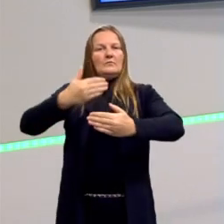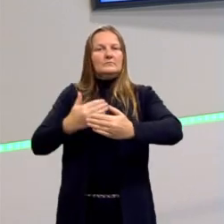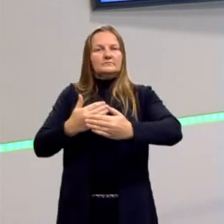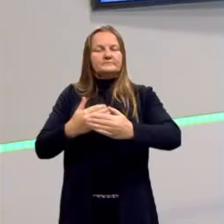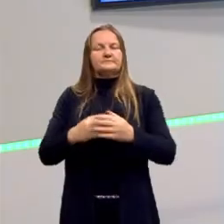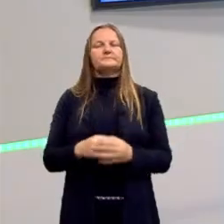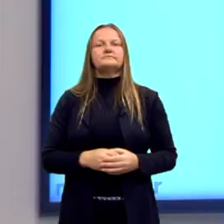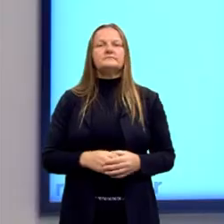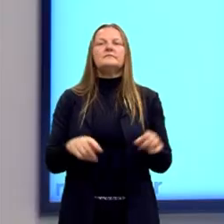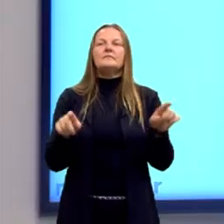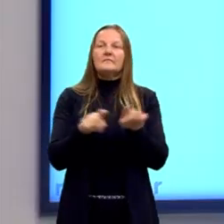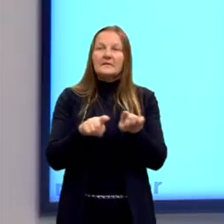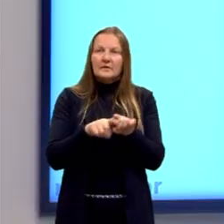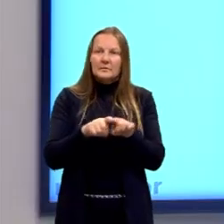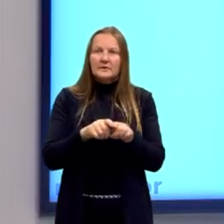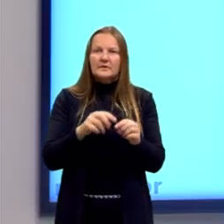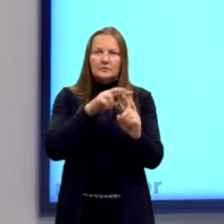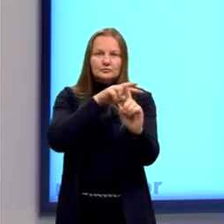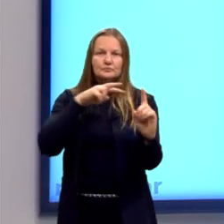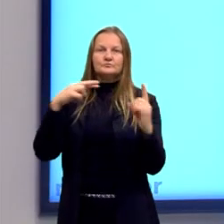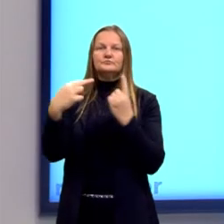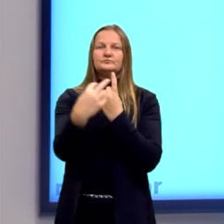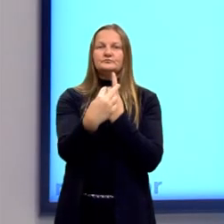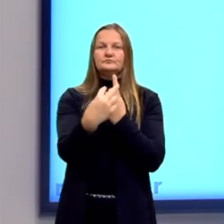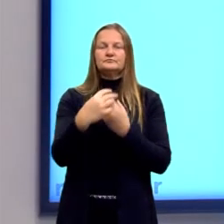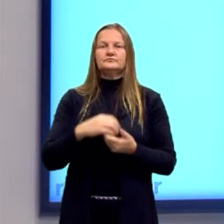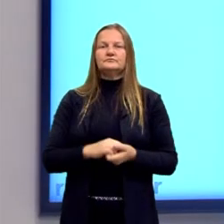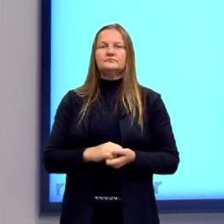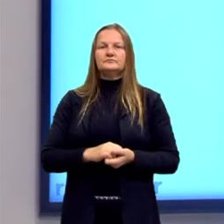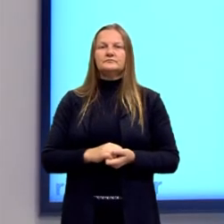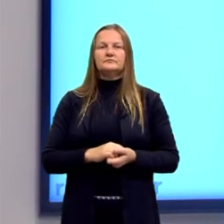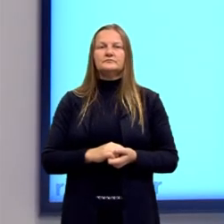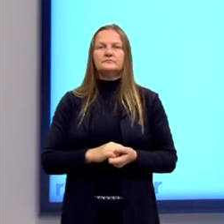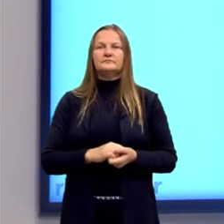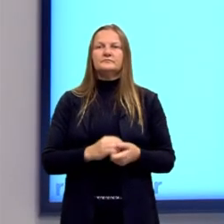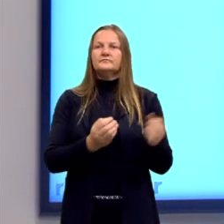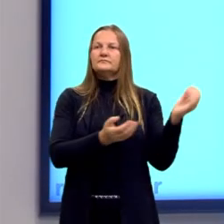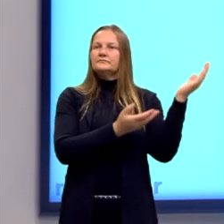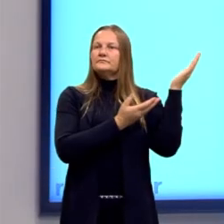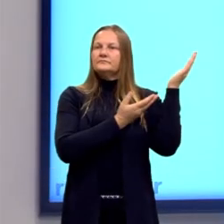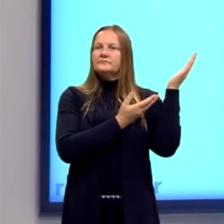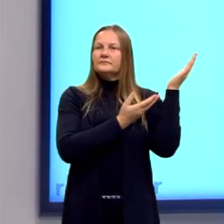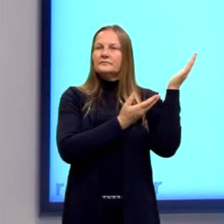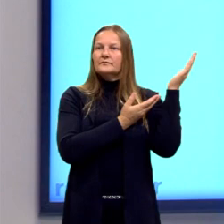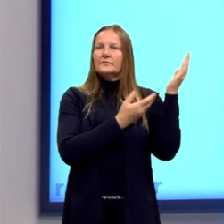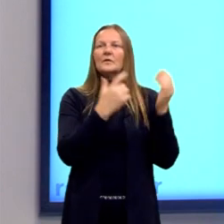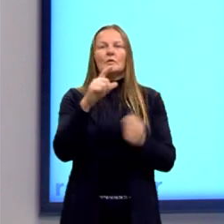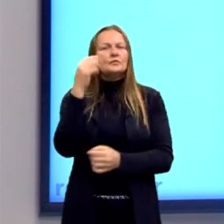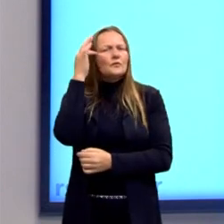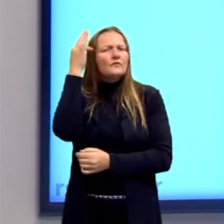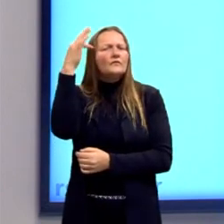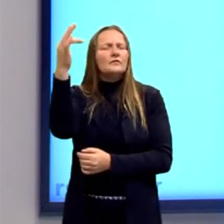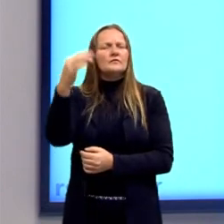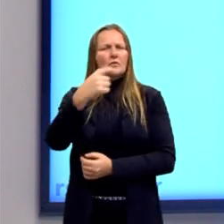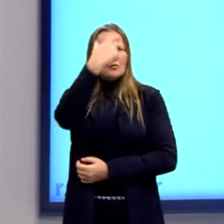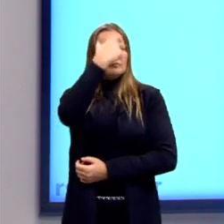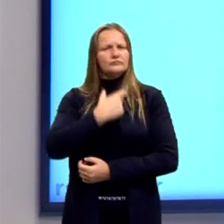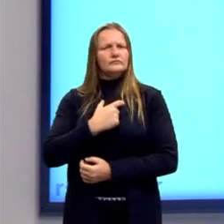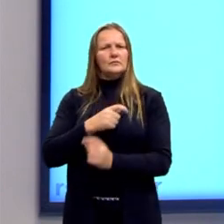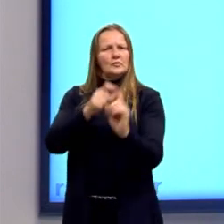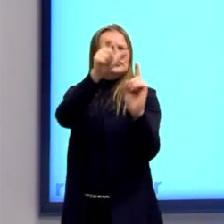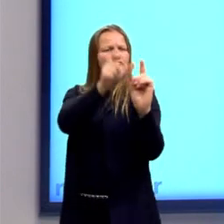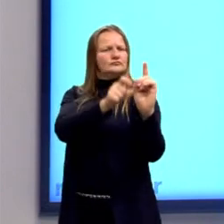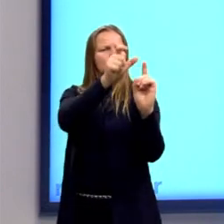Nós também vamos ter aqui a perspectiva do Kierkegaard. O Kierkegaard vai se voltar para o sujeito, é um dos